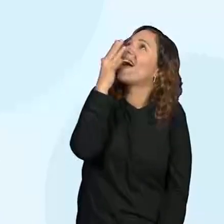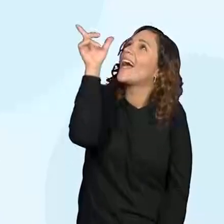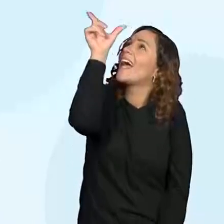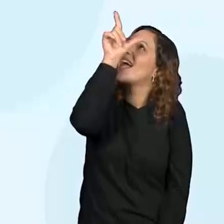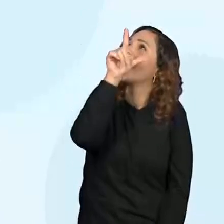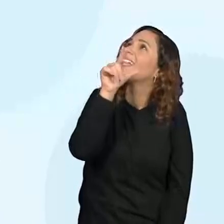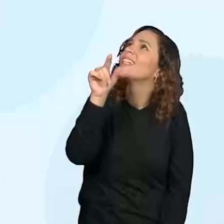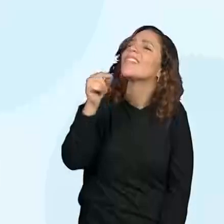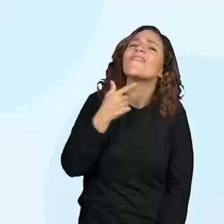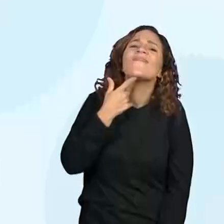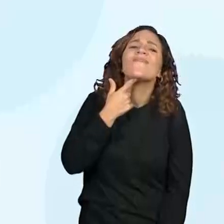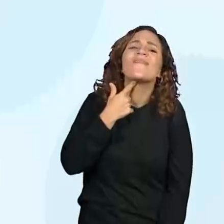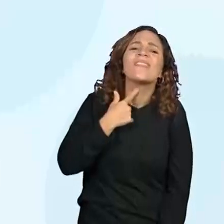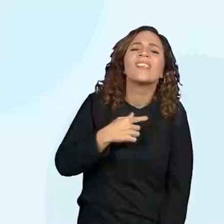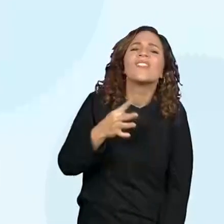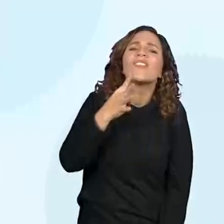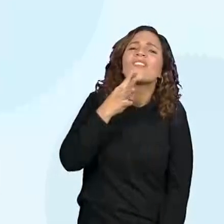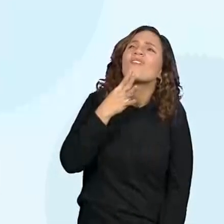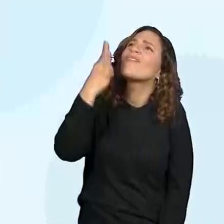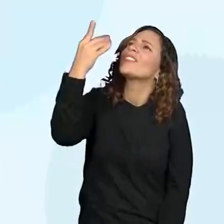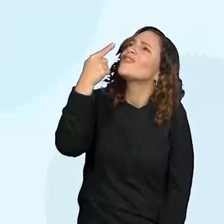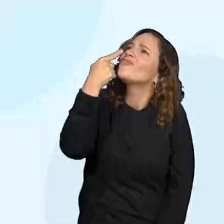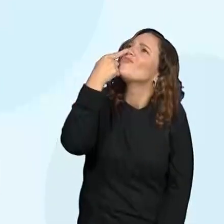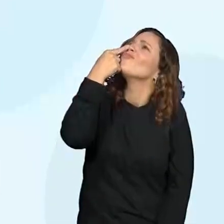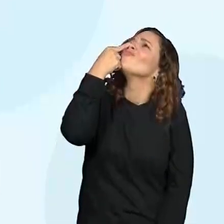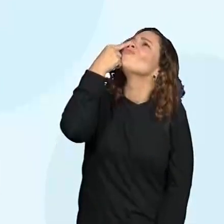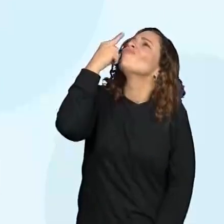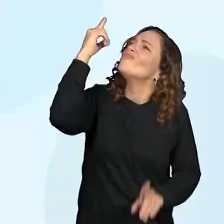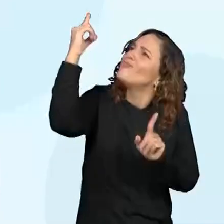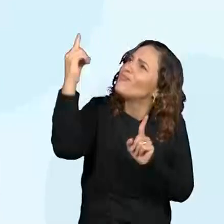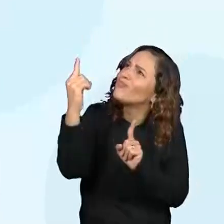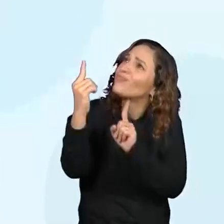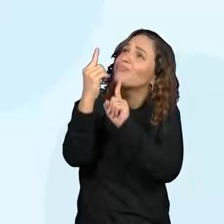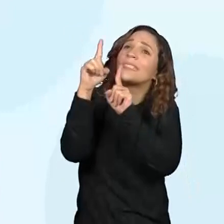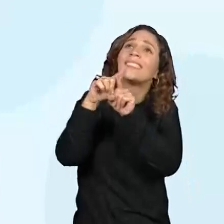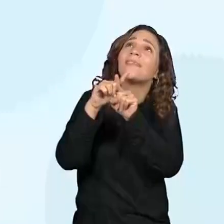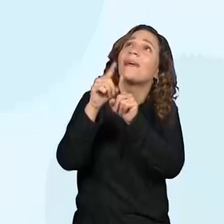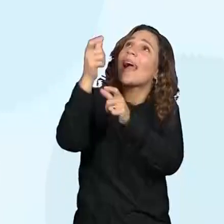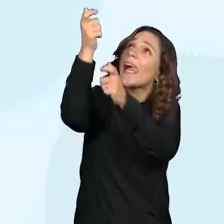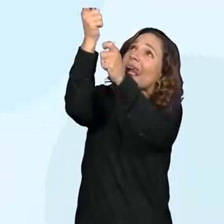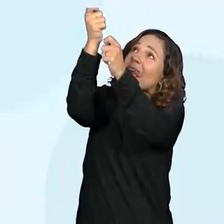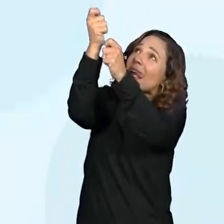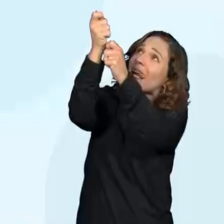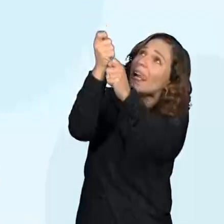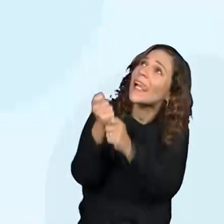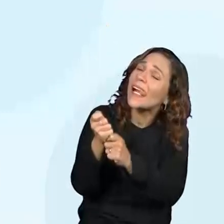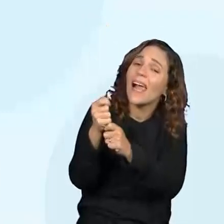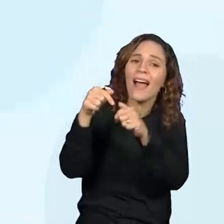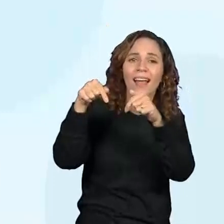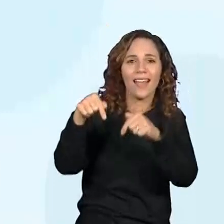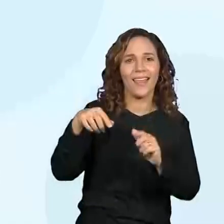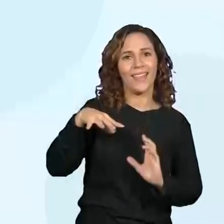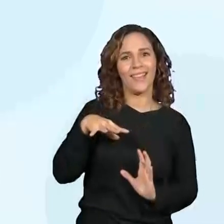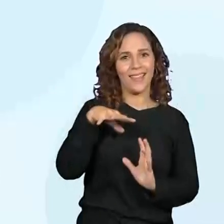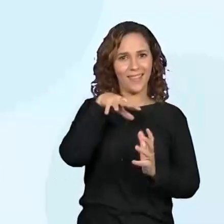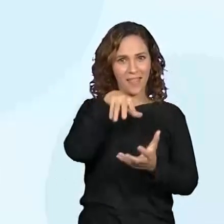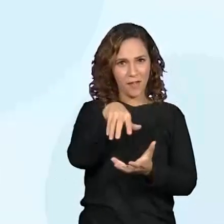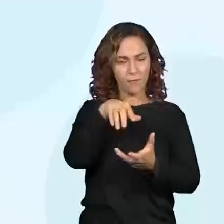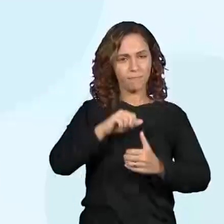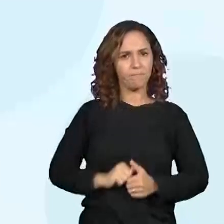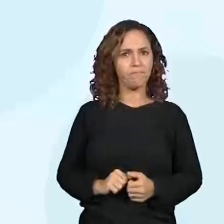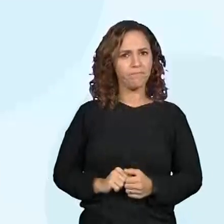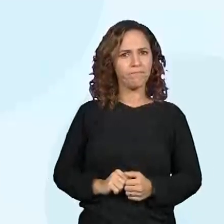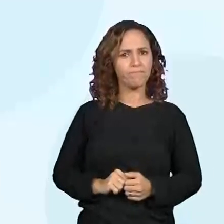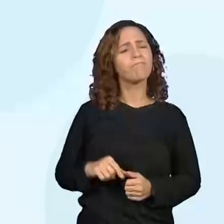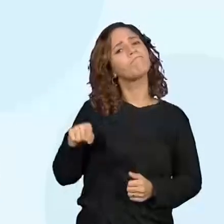Queria conhecê-la melhor e, talvez, trazê-la para a terra. Resolveram